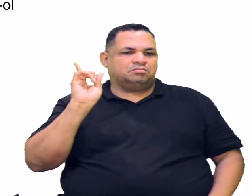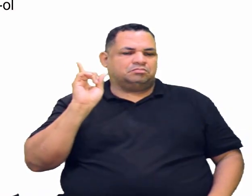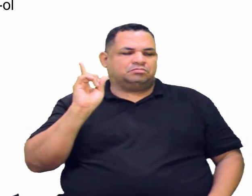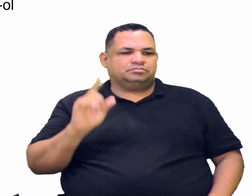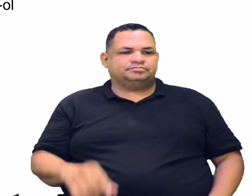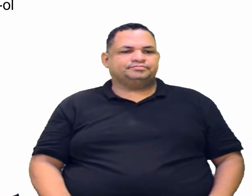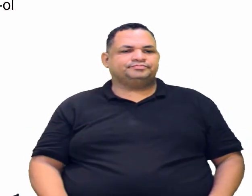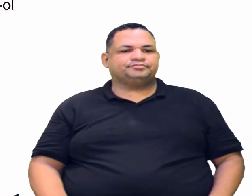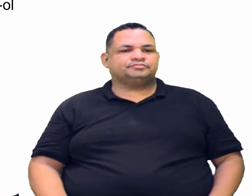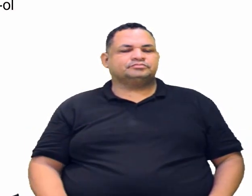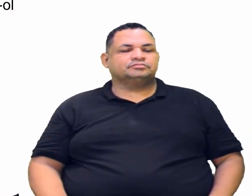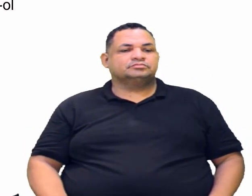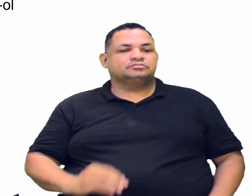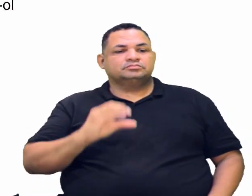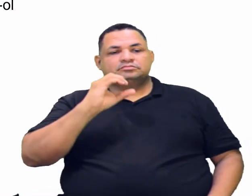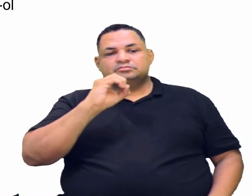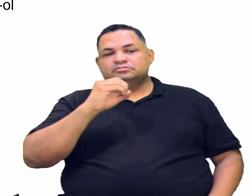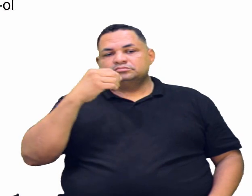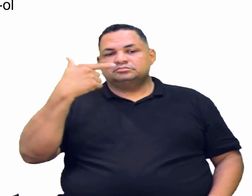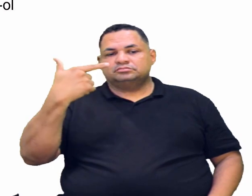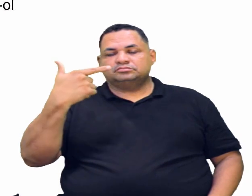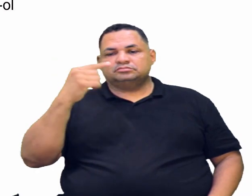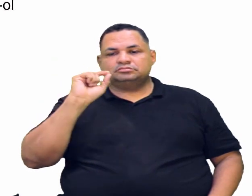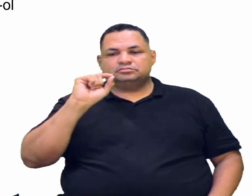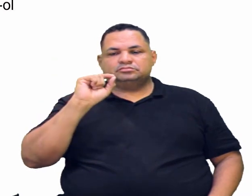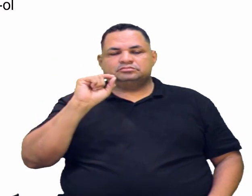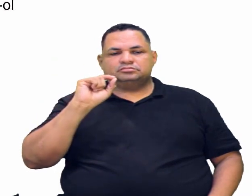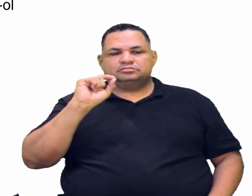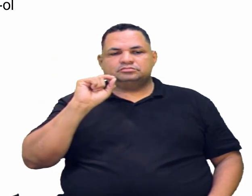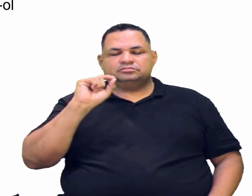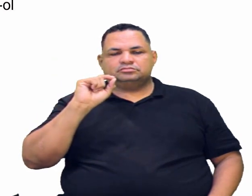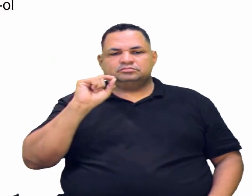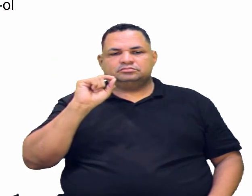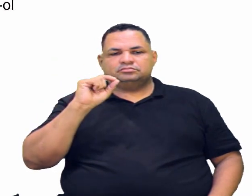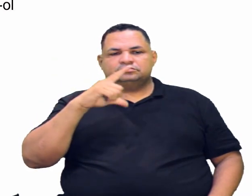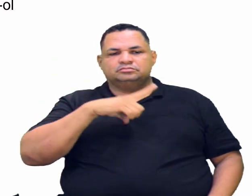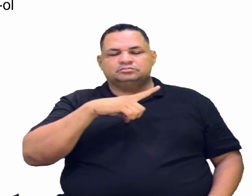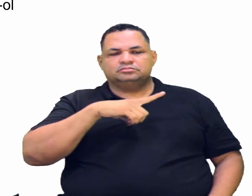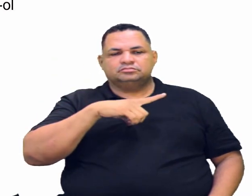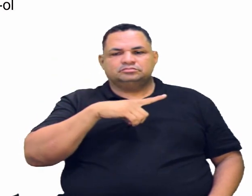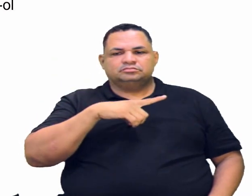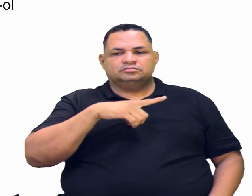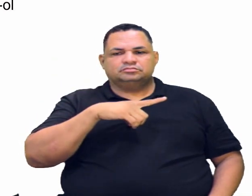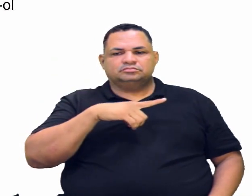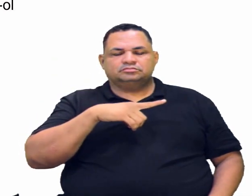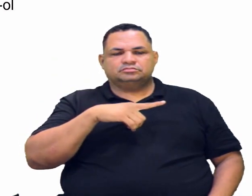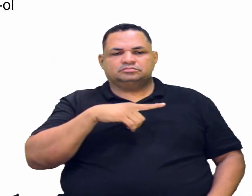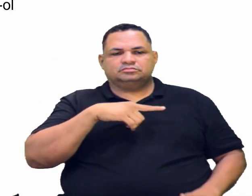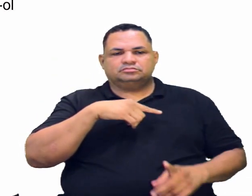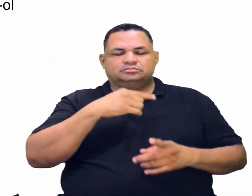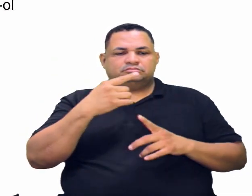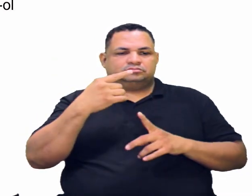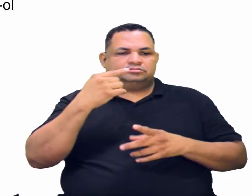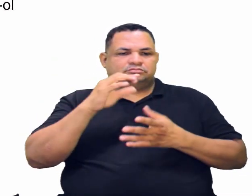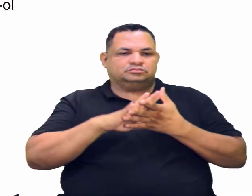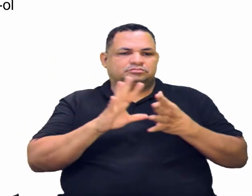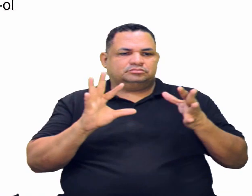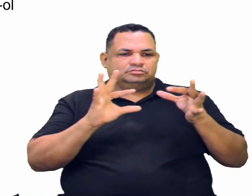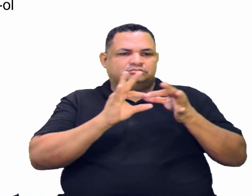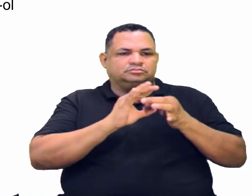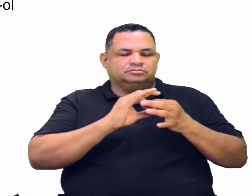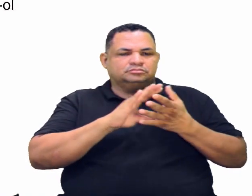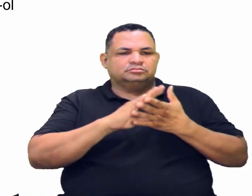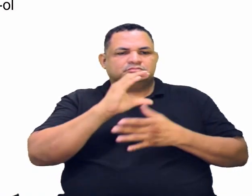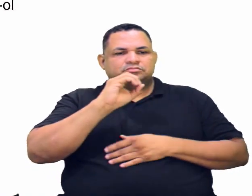E aqui onde está o oxigênio, o que vai acontecer? A gente vai ter ali a ligação do hidrogênio com o